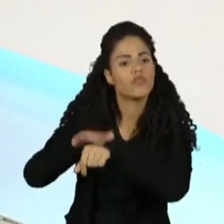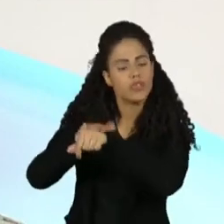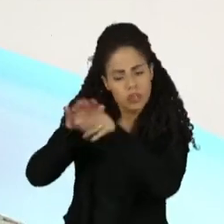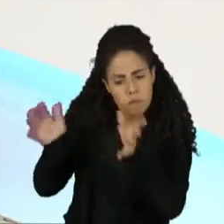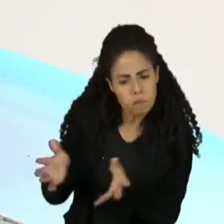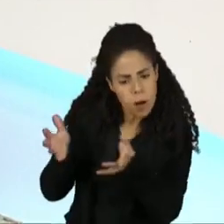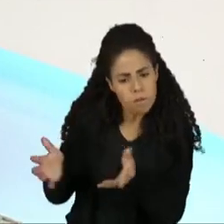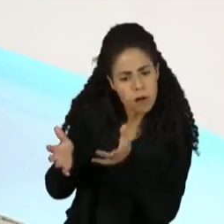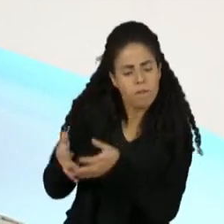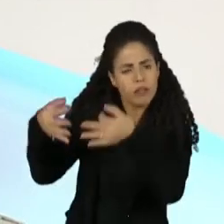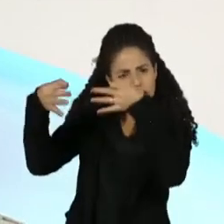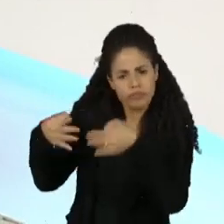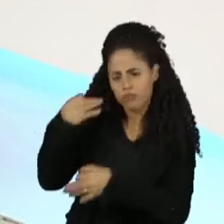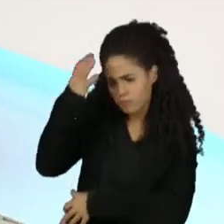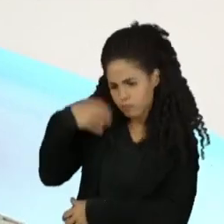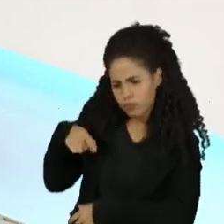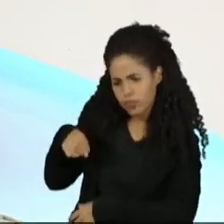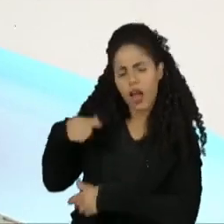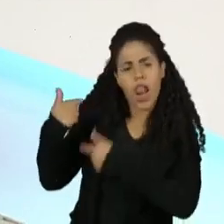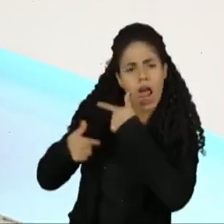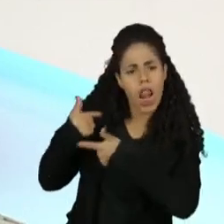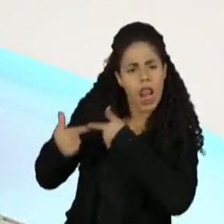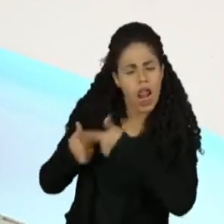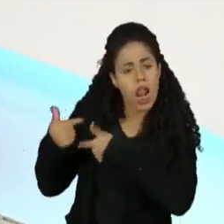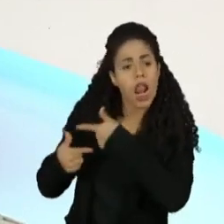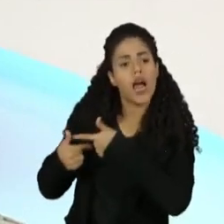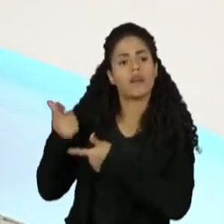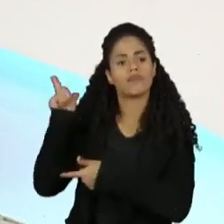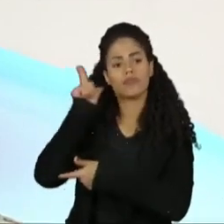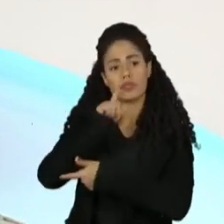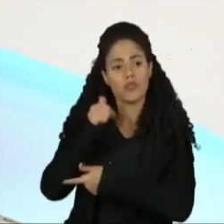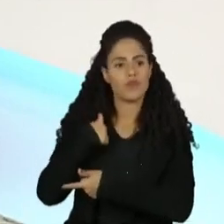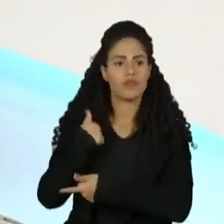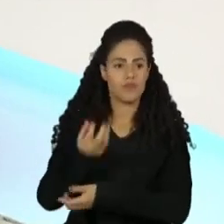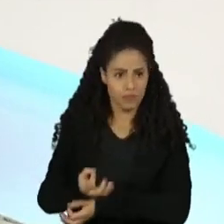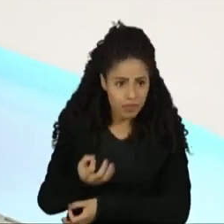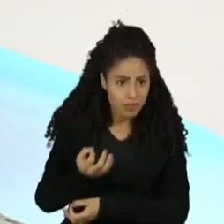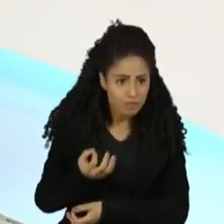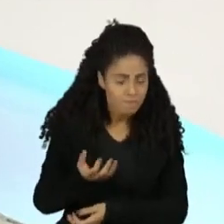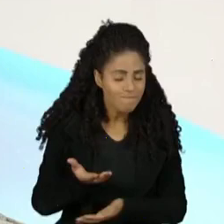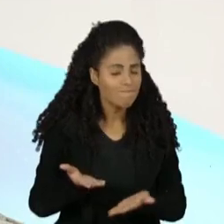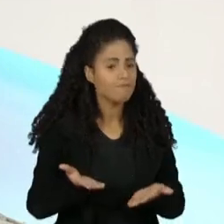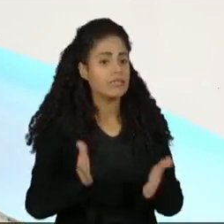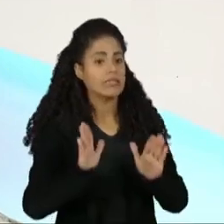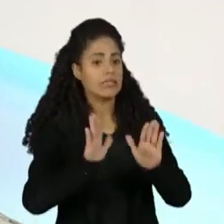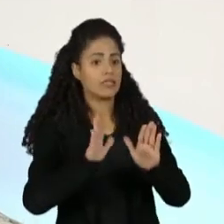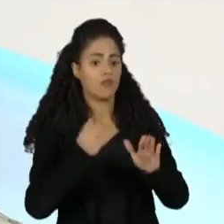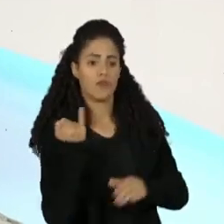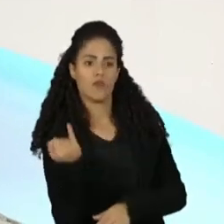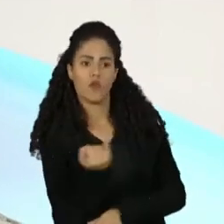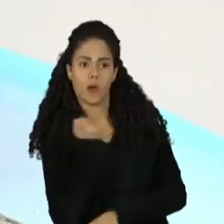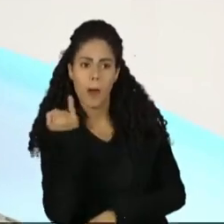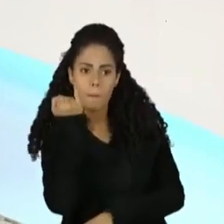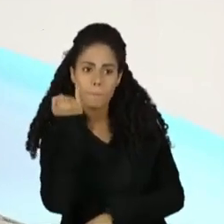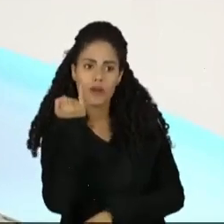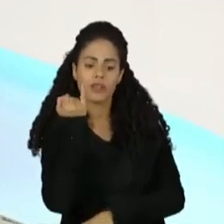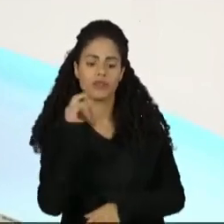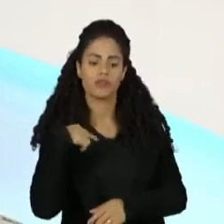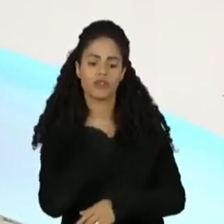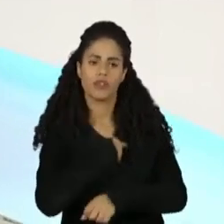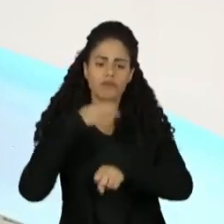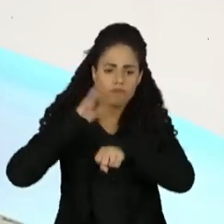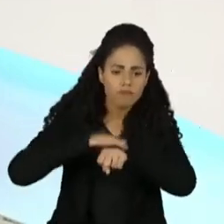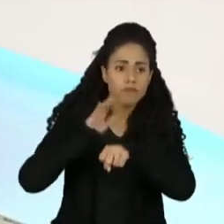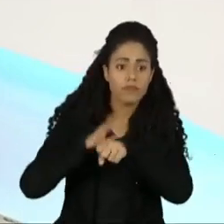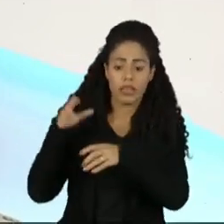com seriedade o trabalho que nós temos feito. As coisas importantes que nós estamos fazendo da